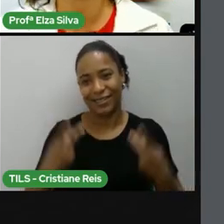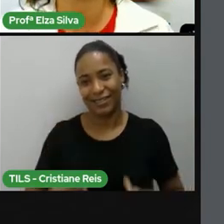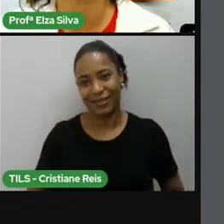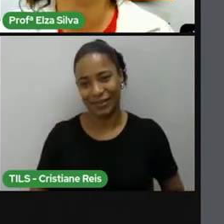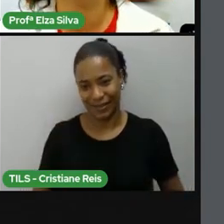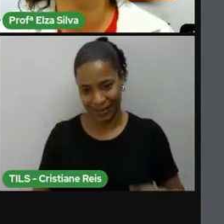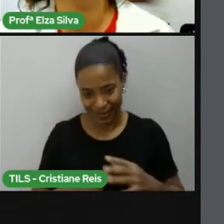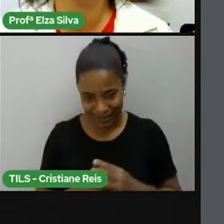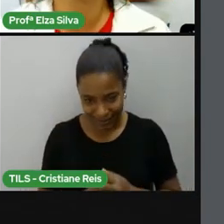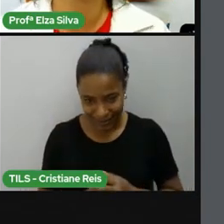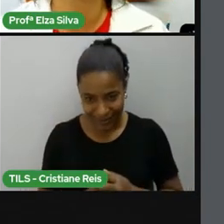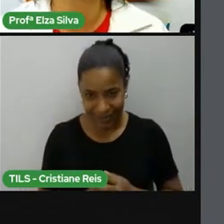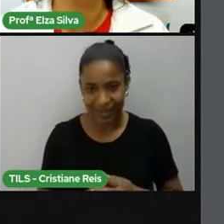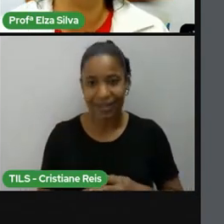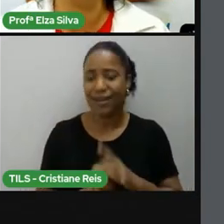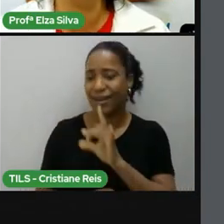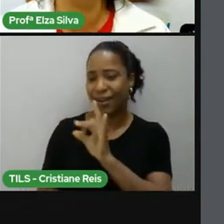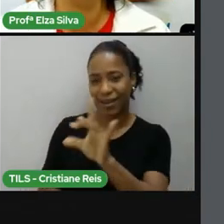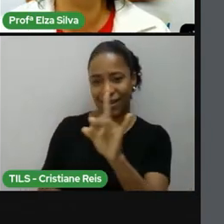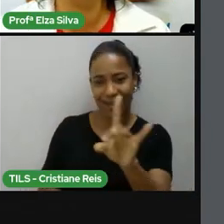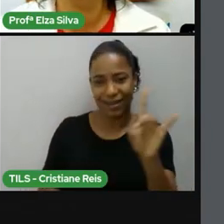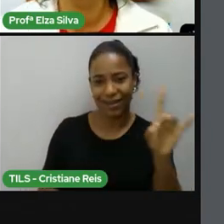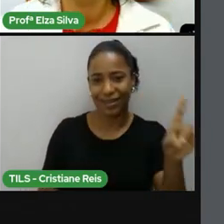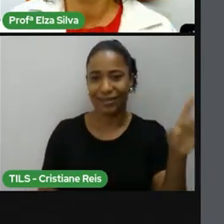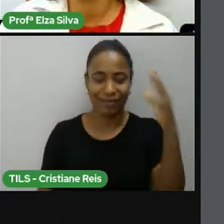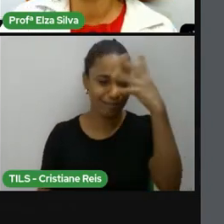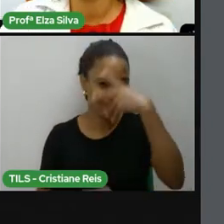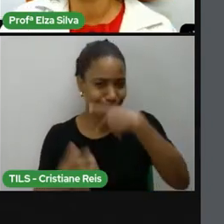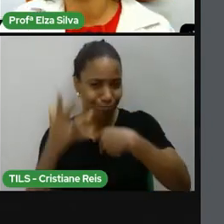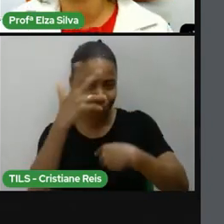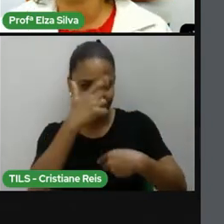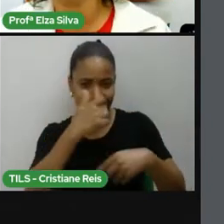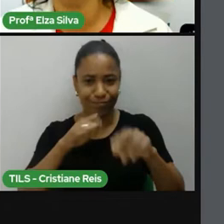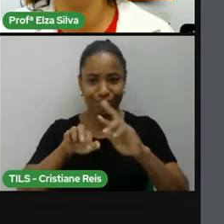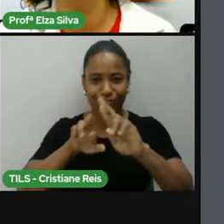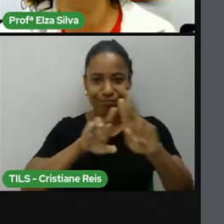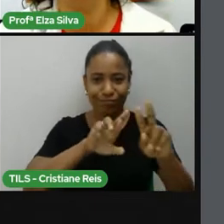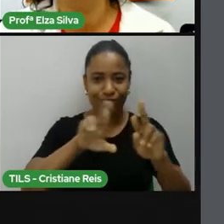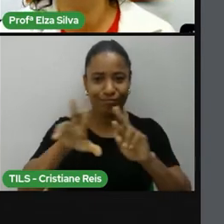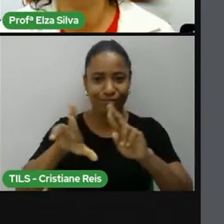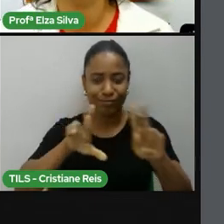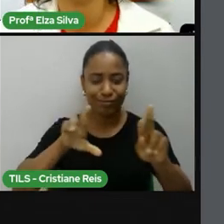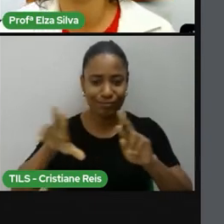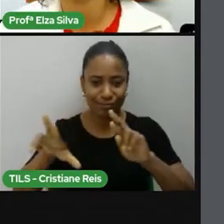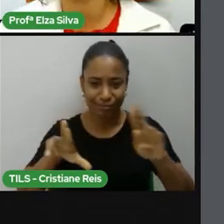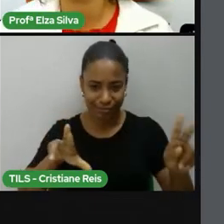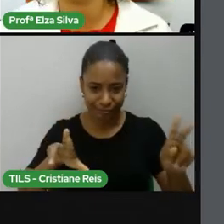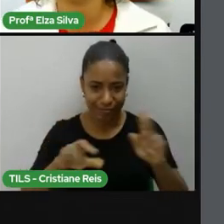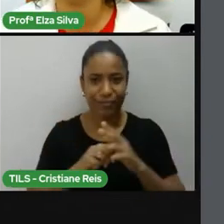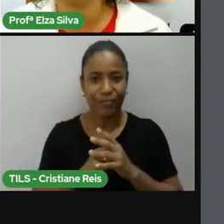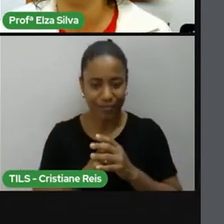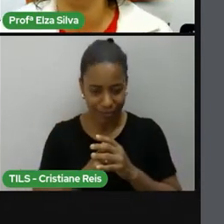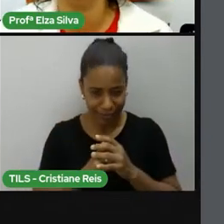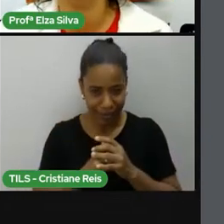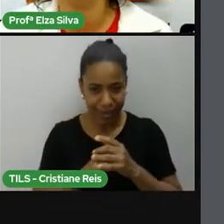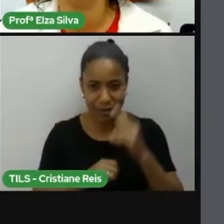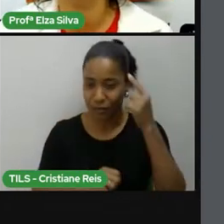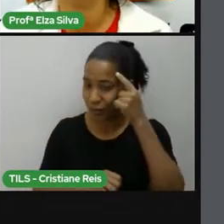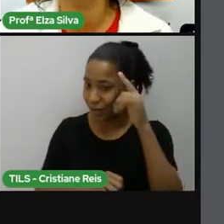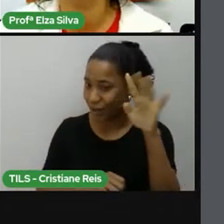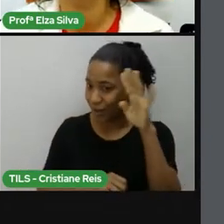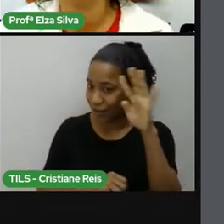é inerente a cada um. E então, gente, eu volto naquela reflexão inicial.